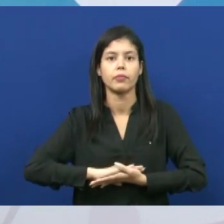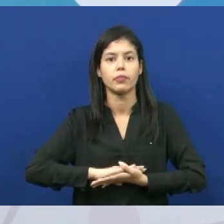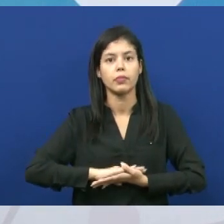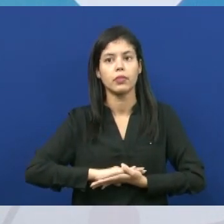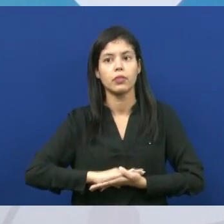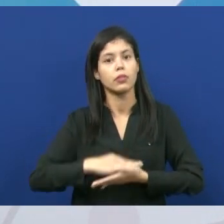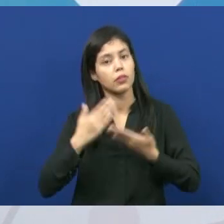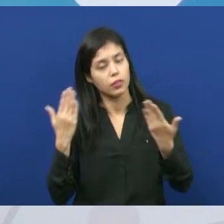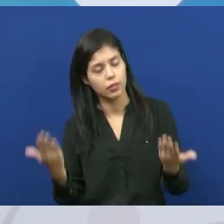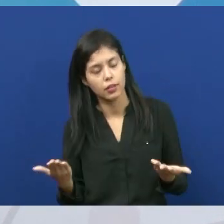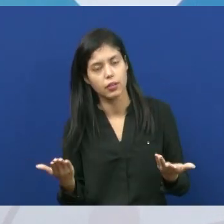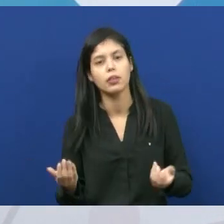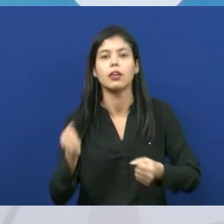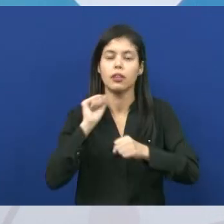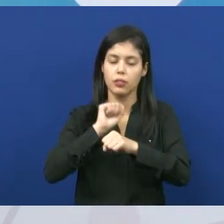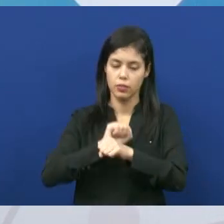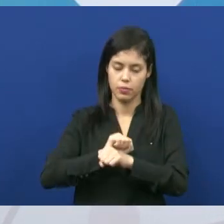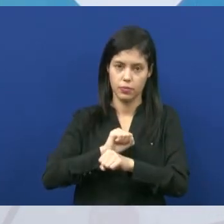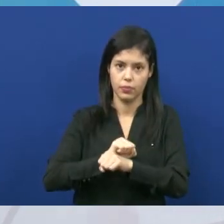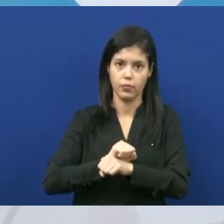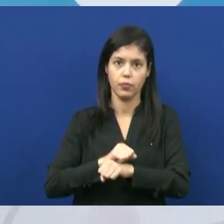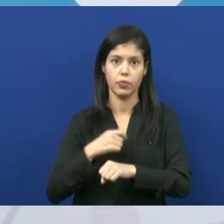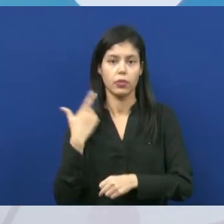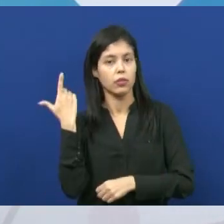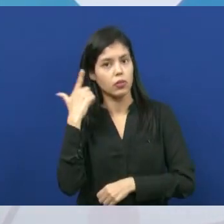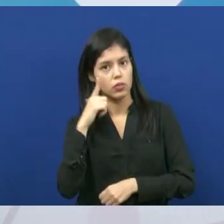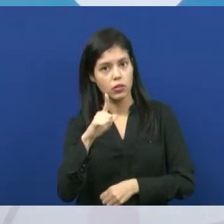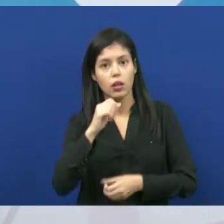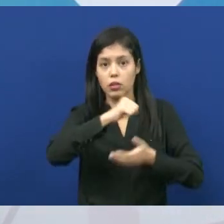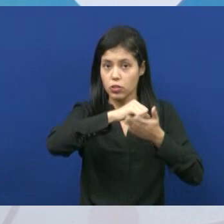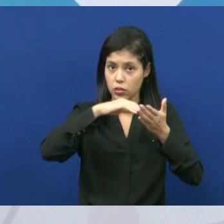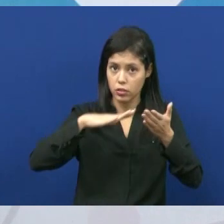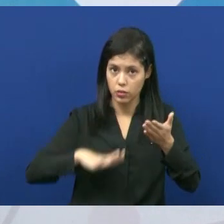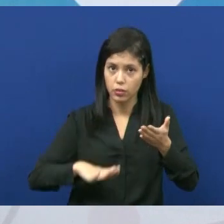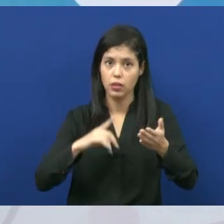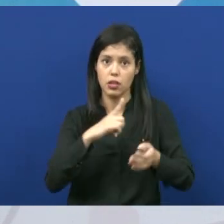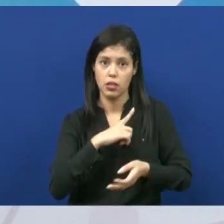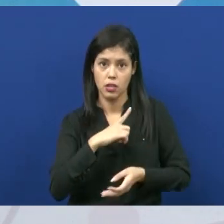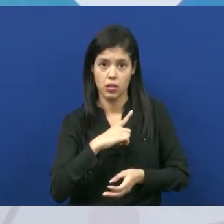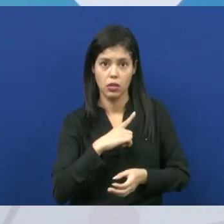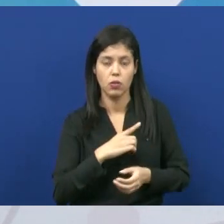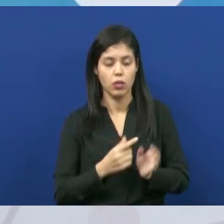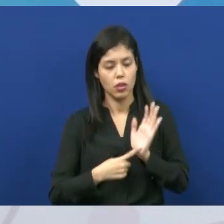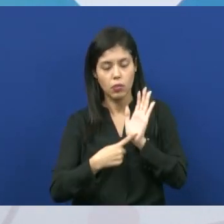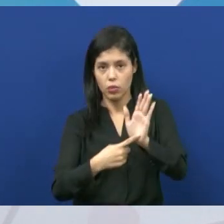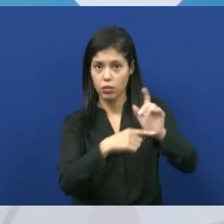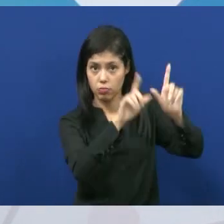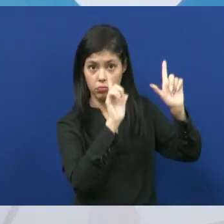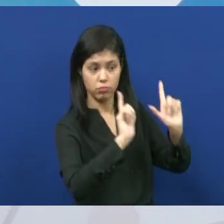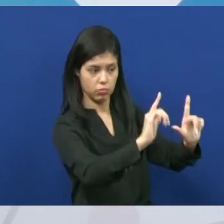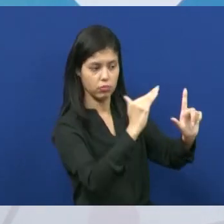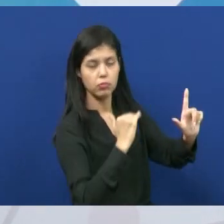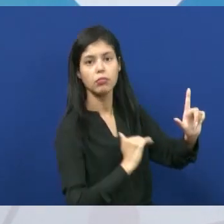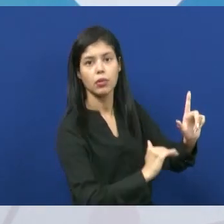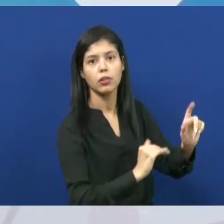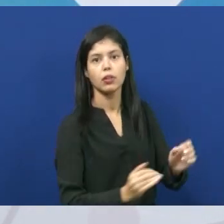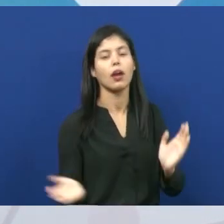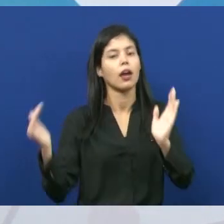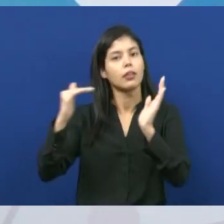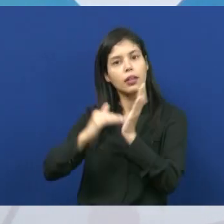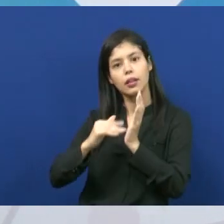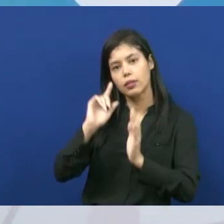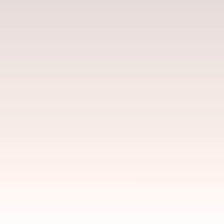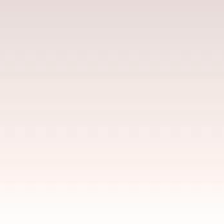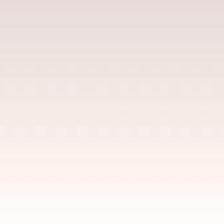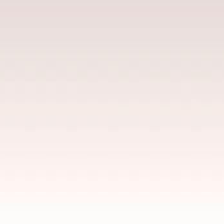Então, é isso. Eu espero que vocês consigam realizar as atividades que a gente tem disponíveis na nossa plataforma. Até a